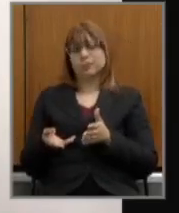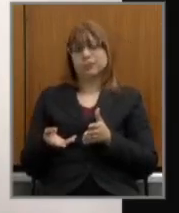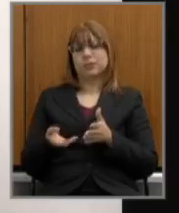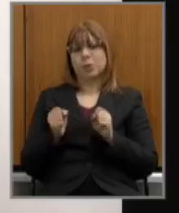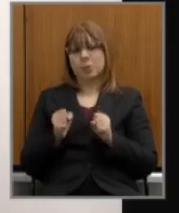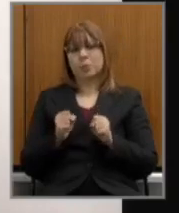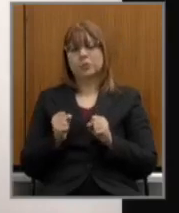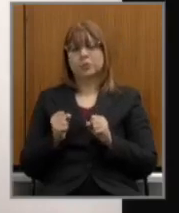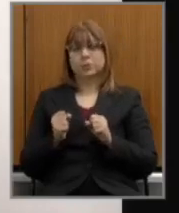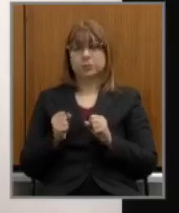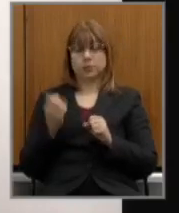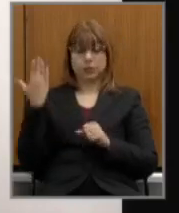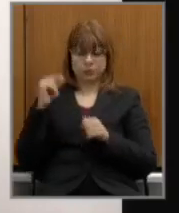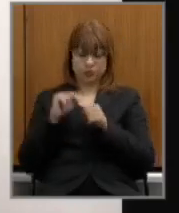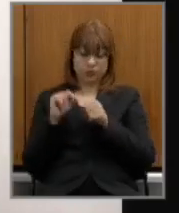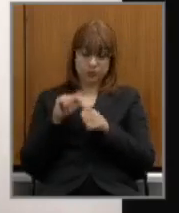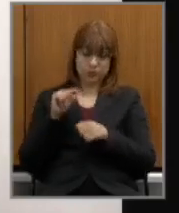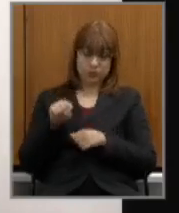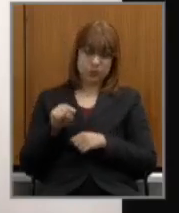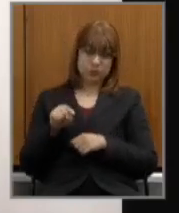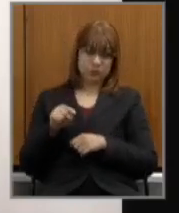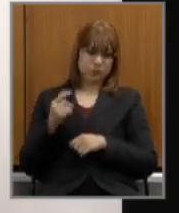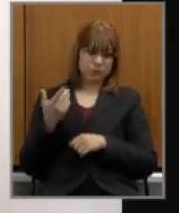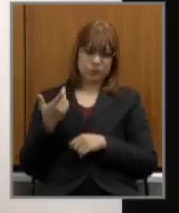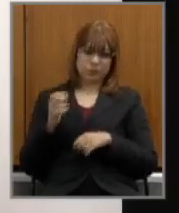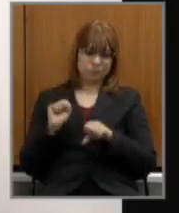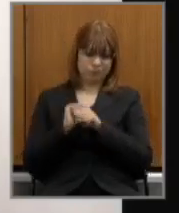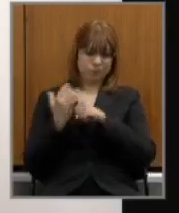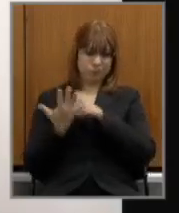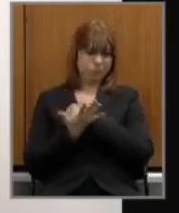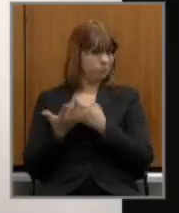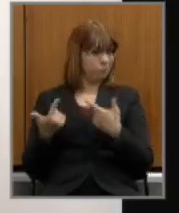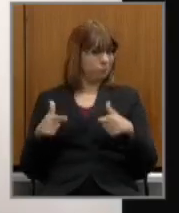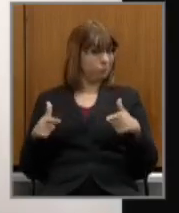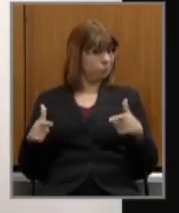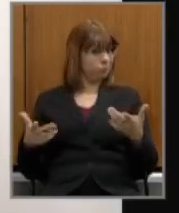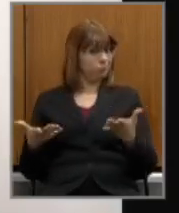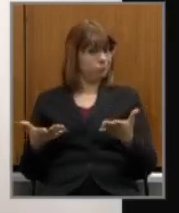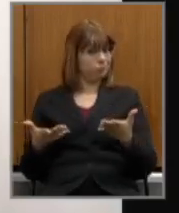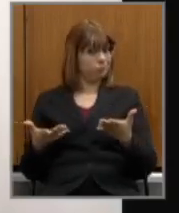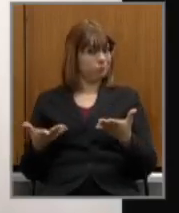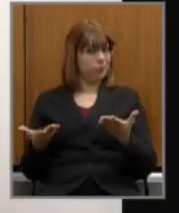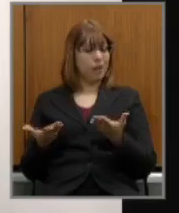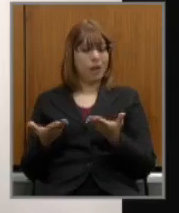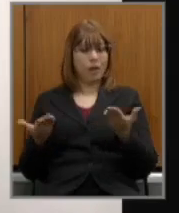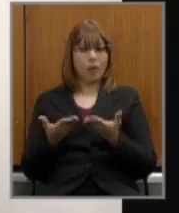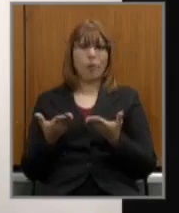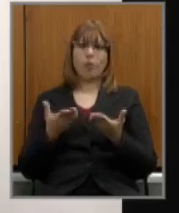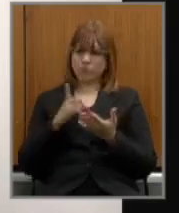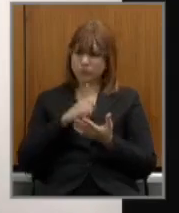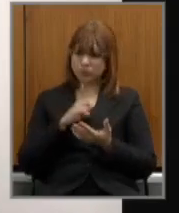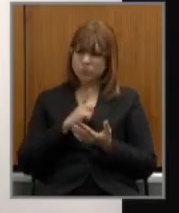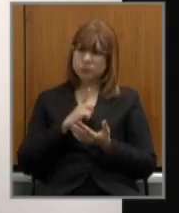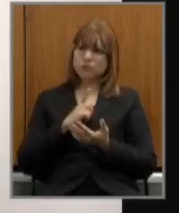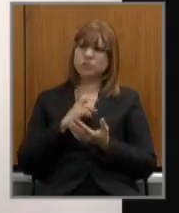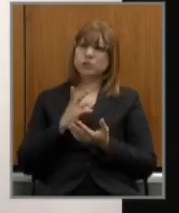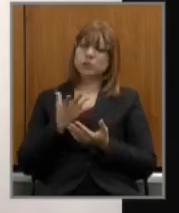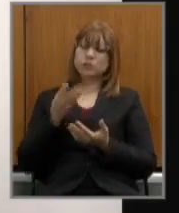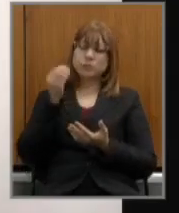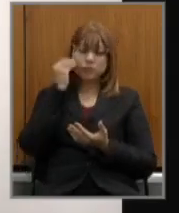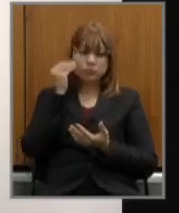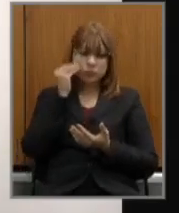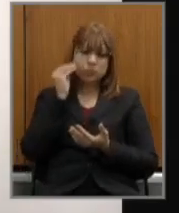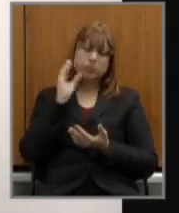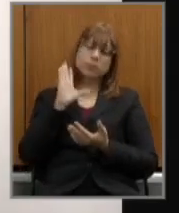prevalecer quando ela foi feita não havia pandemia há um movimento nacional de prorrogação desse prazo